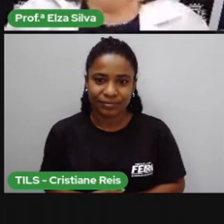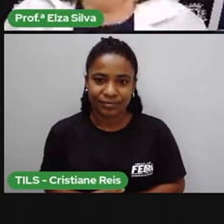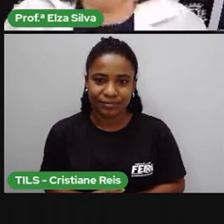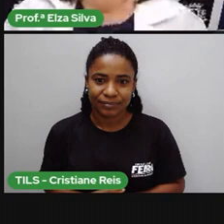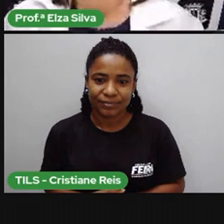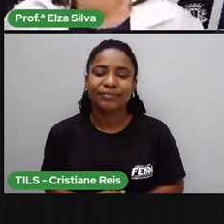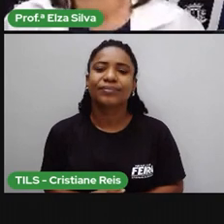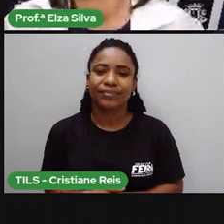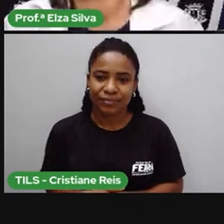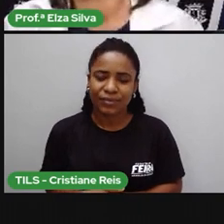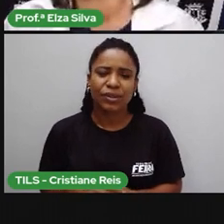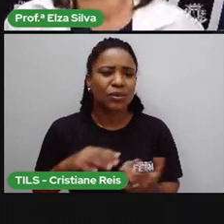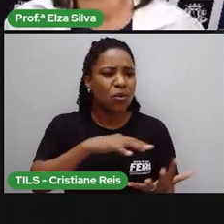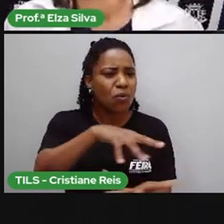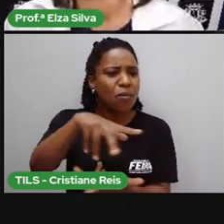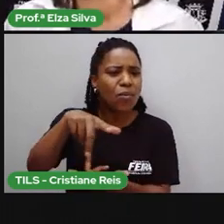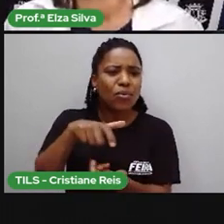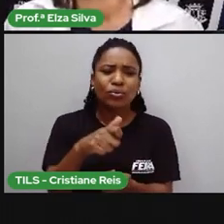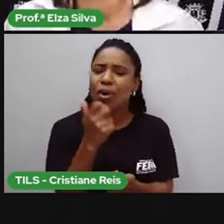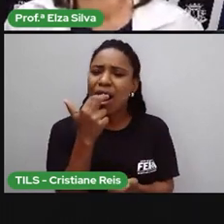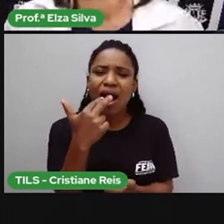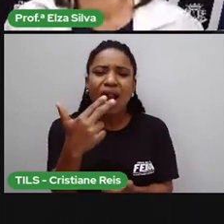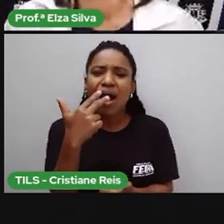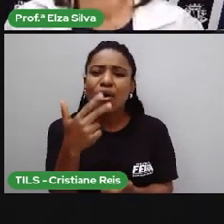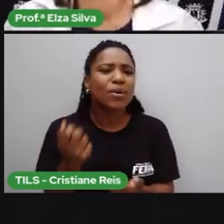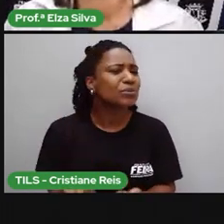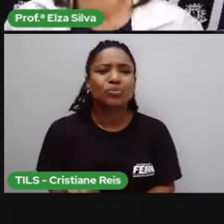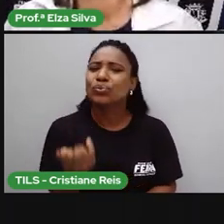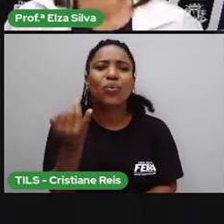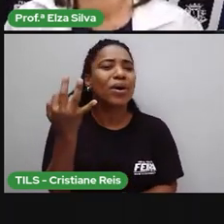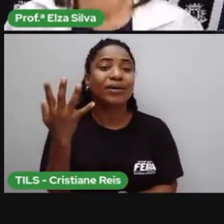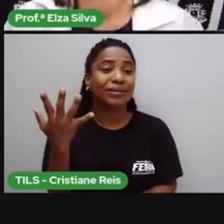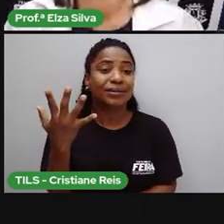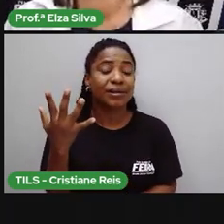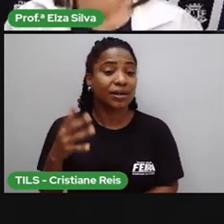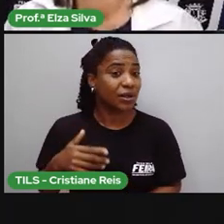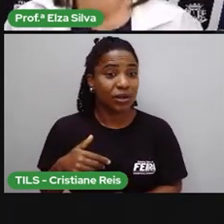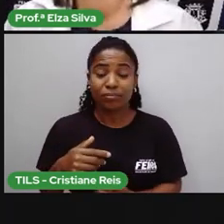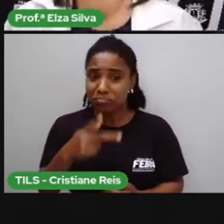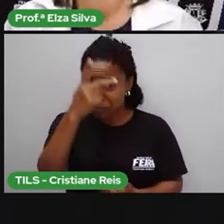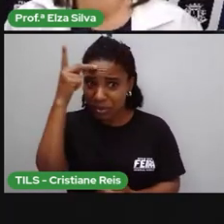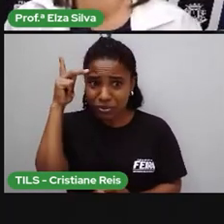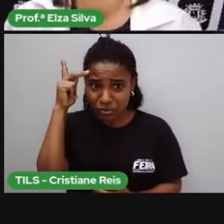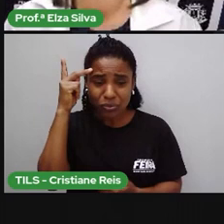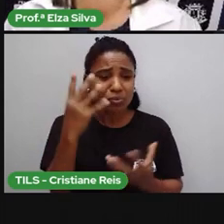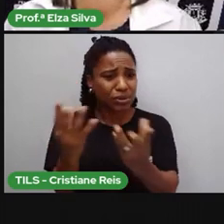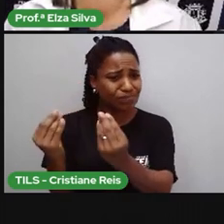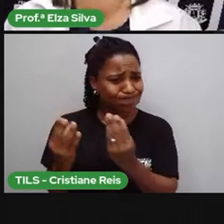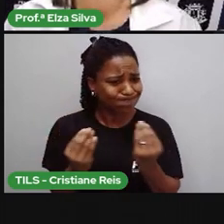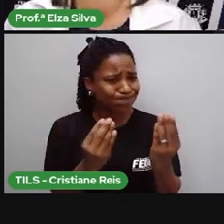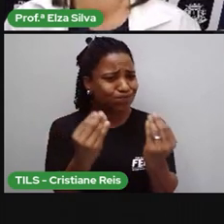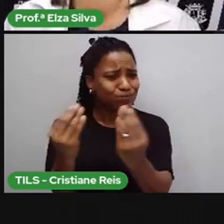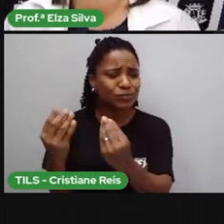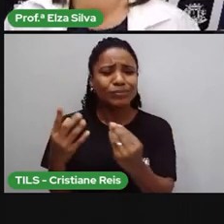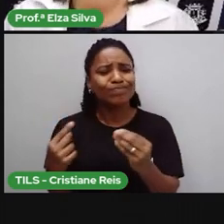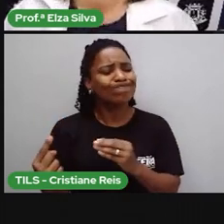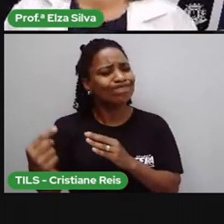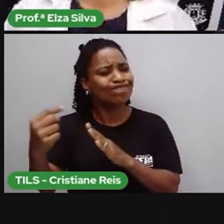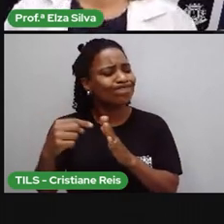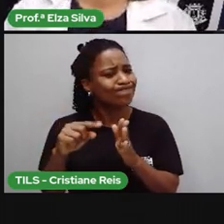Quantas línguas existem no mundo? Essa é uma pergunta que todo mundo faz e que não tem uma resposta exata.